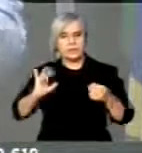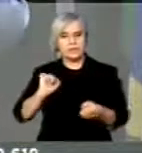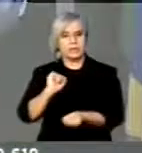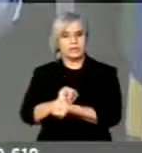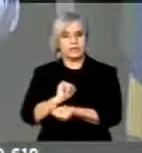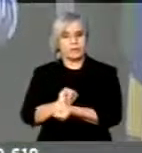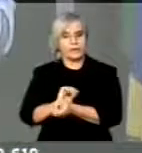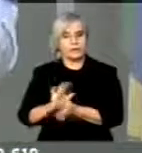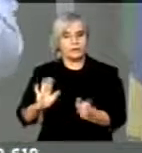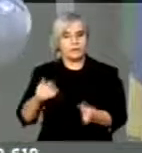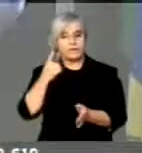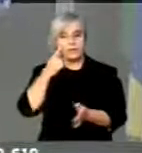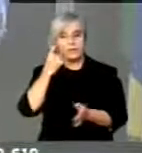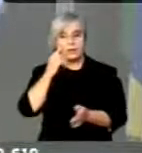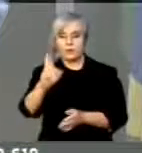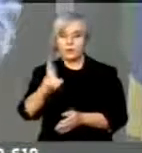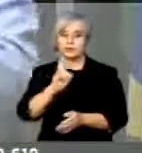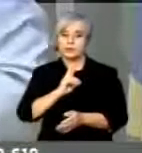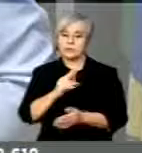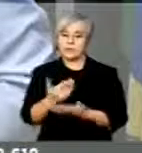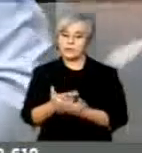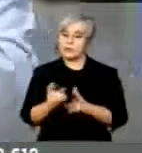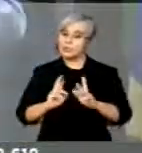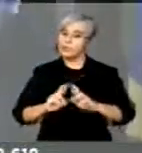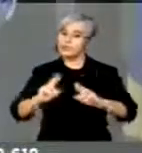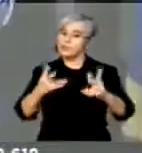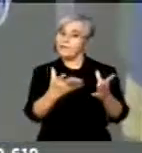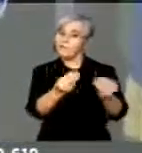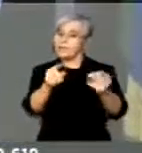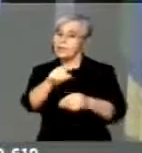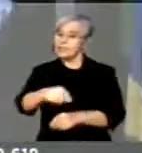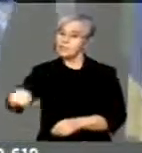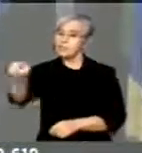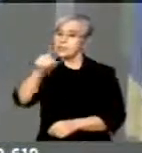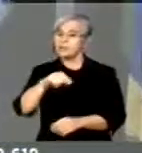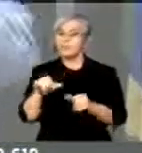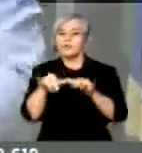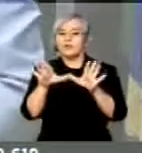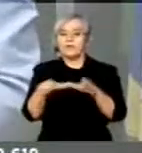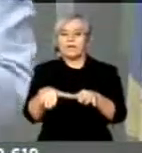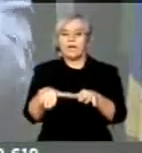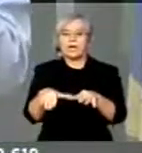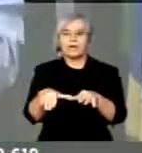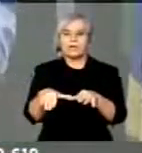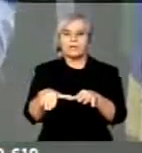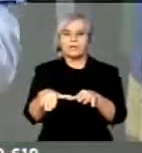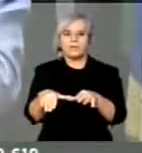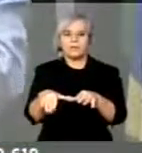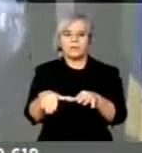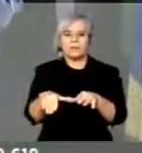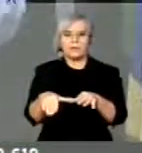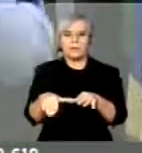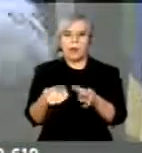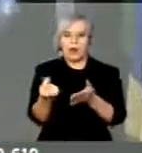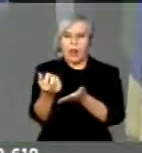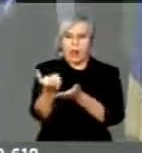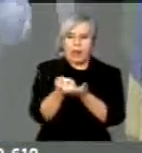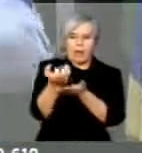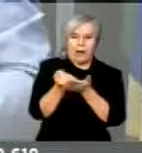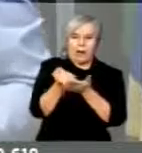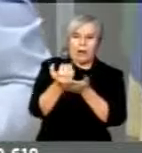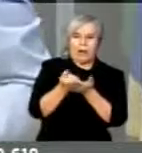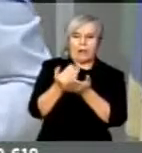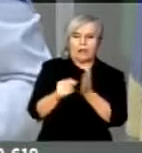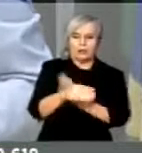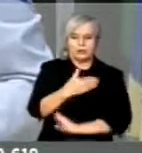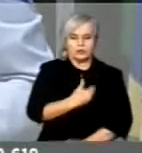diferentemente de seu mercadante e muitos outros, que ficaram sangrando durante o governo e a presidente